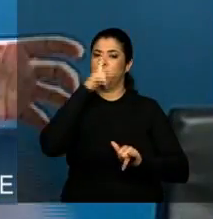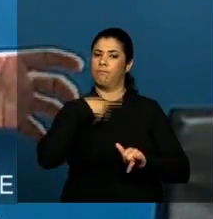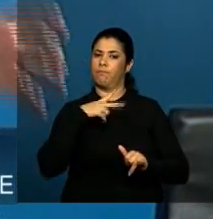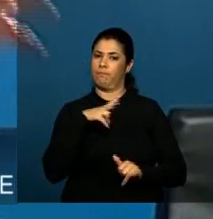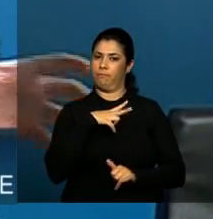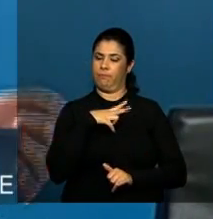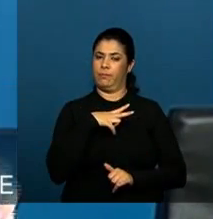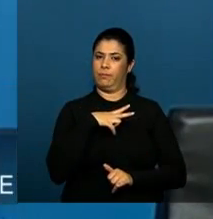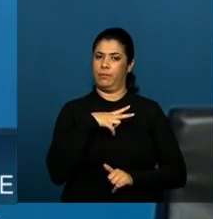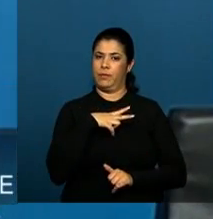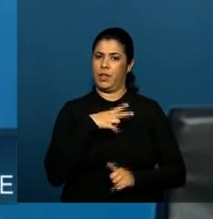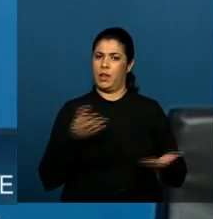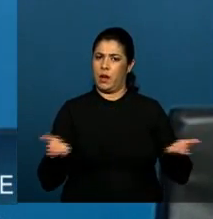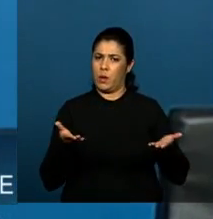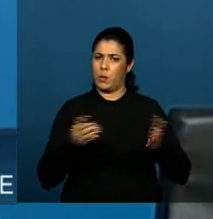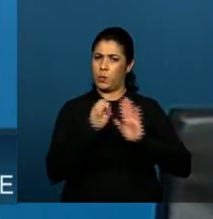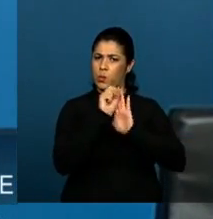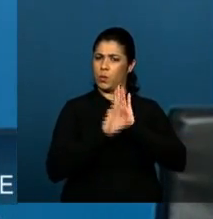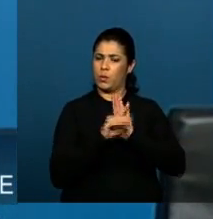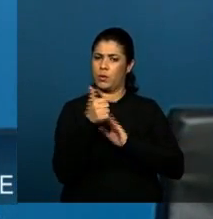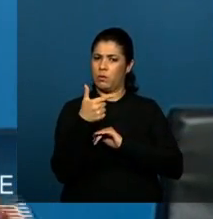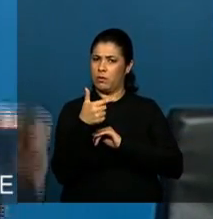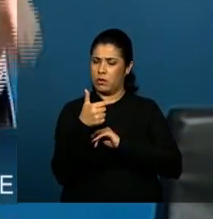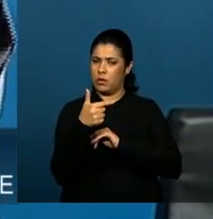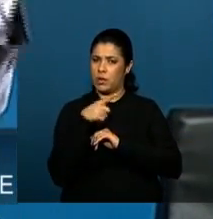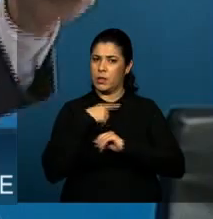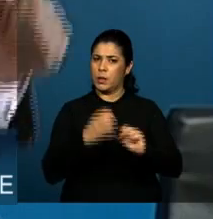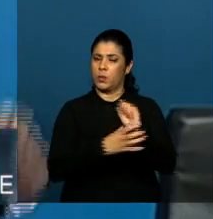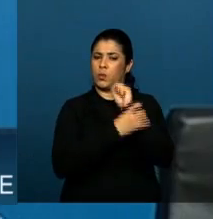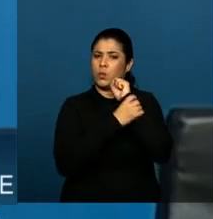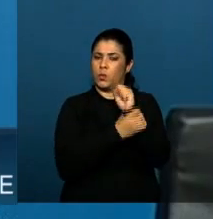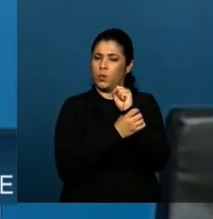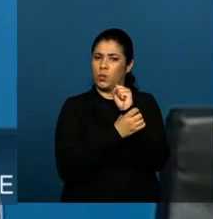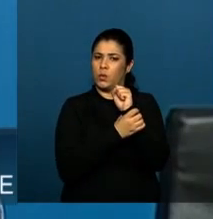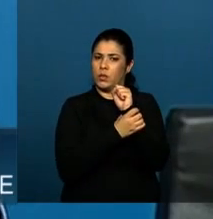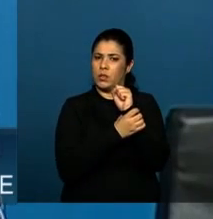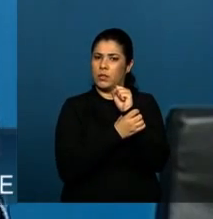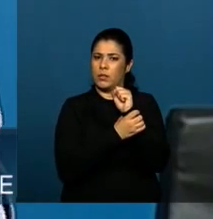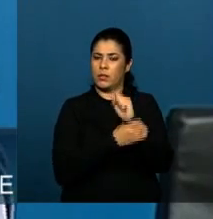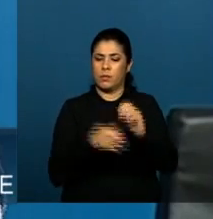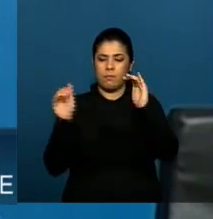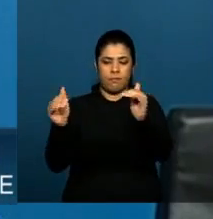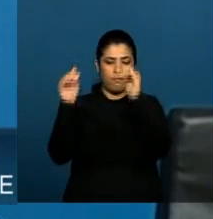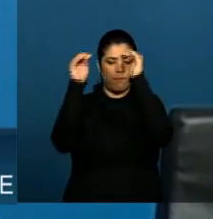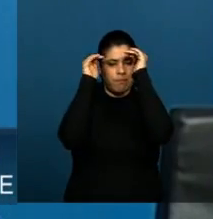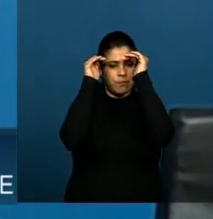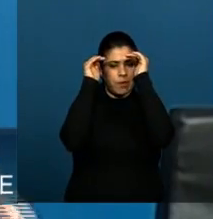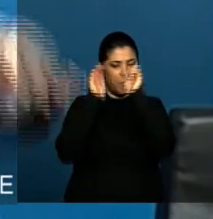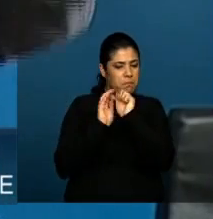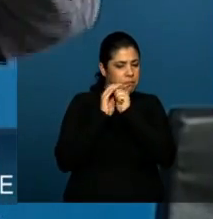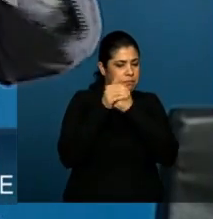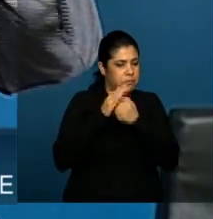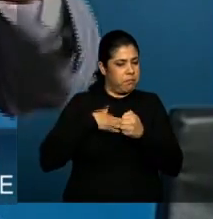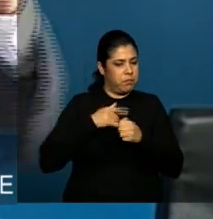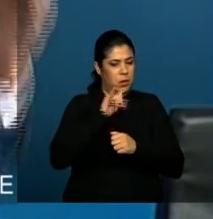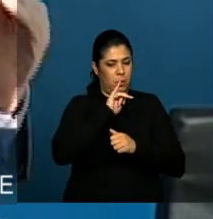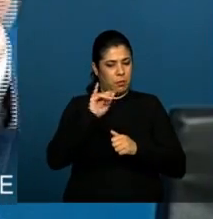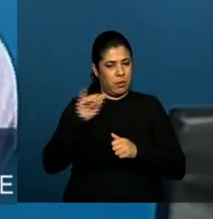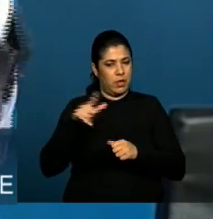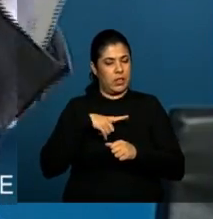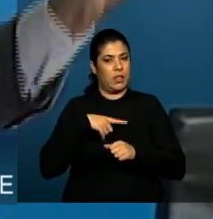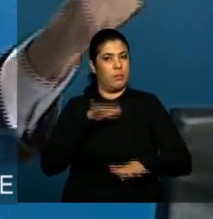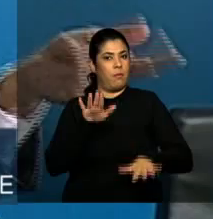momento como este que nós vivemos no século XXI, a garantia da privacidade, o respeito ao interesse público, a dimensão de